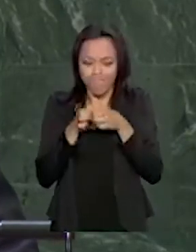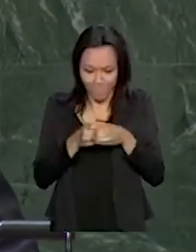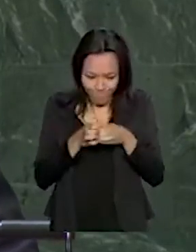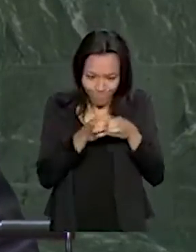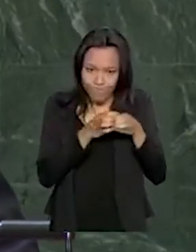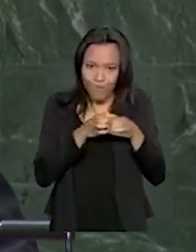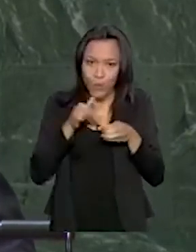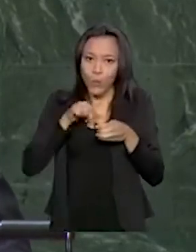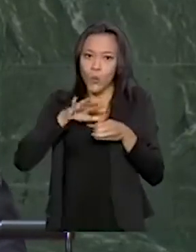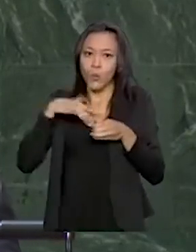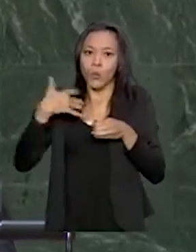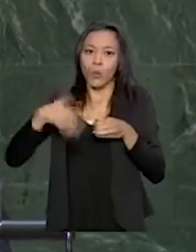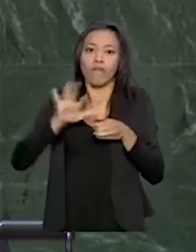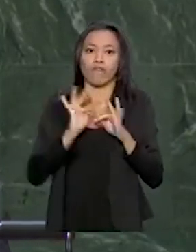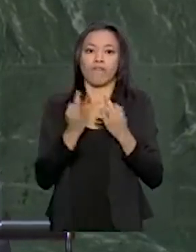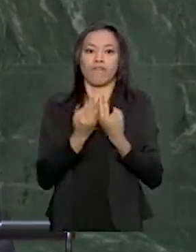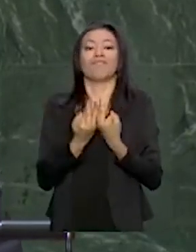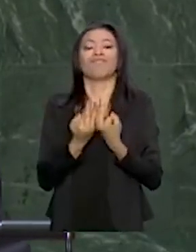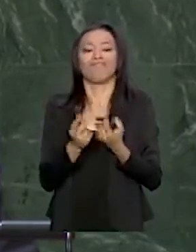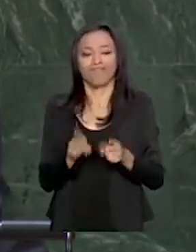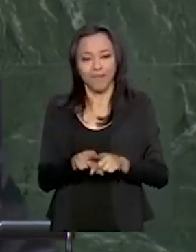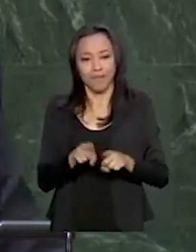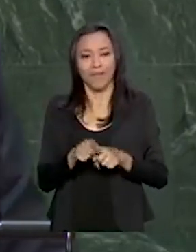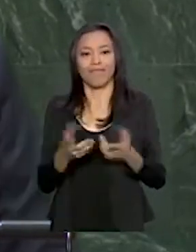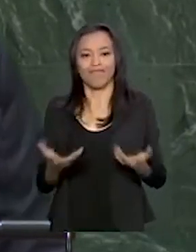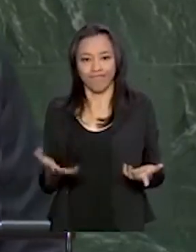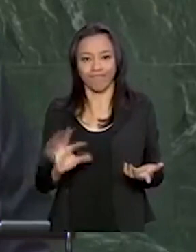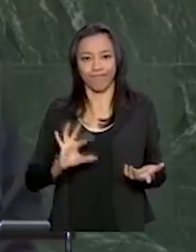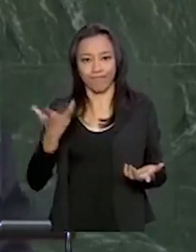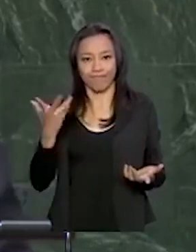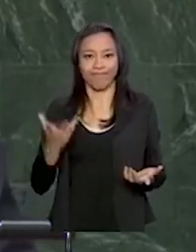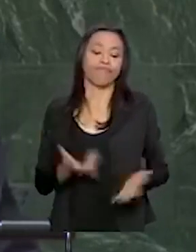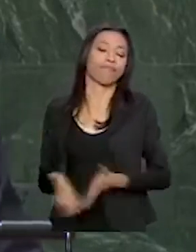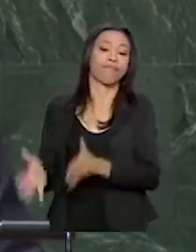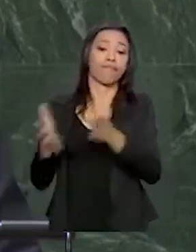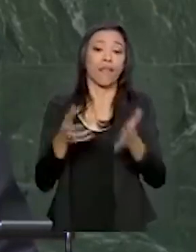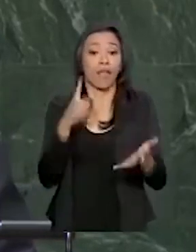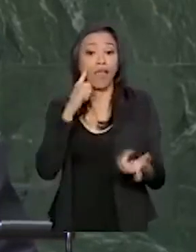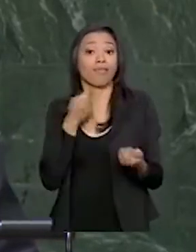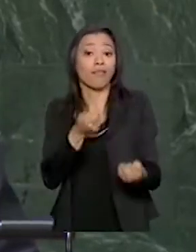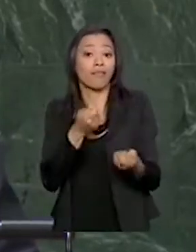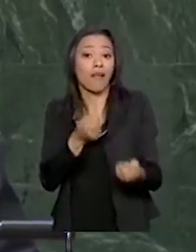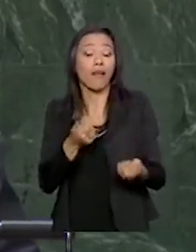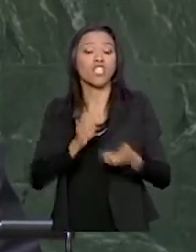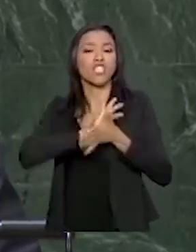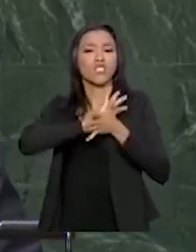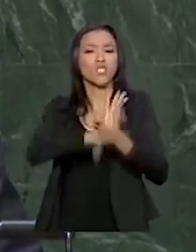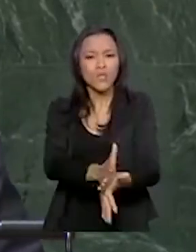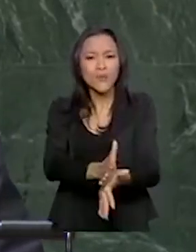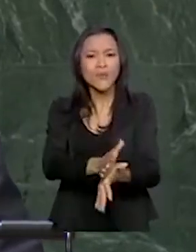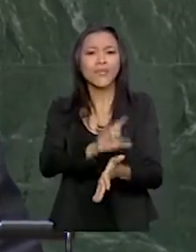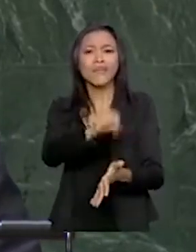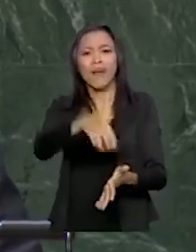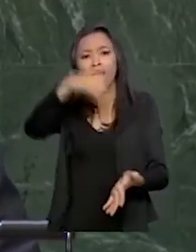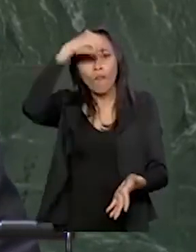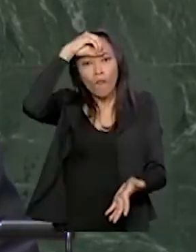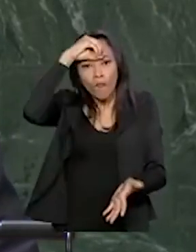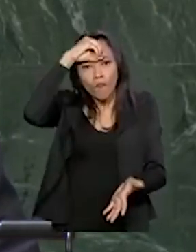a família. Tento ainda destruir a inocência de nossas crianças,